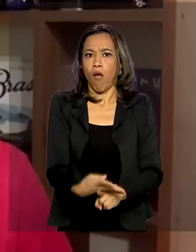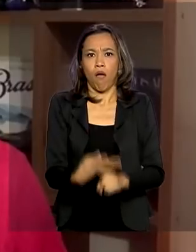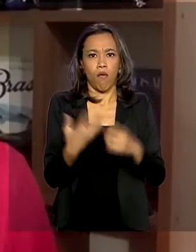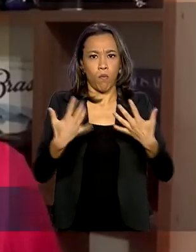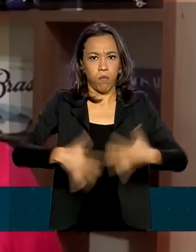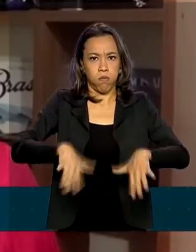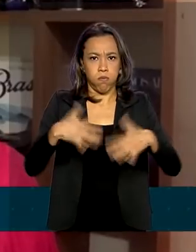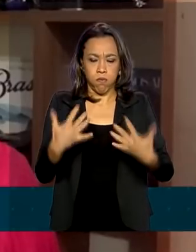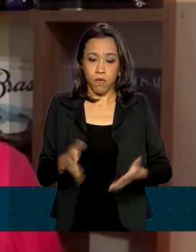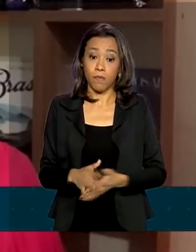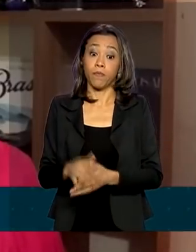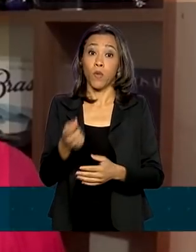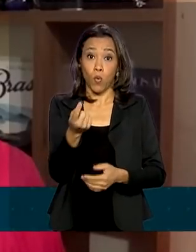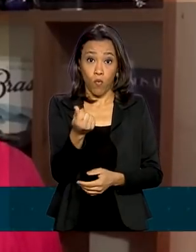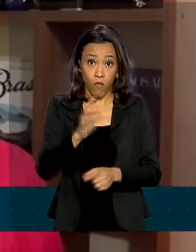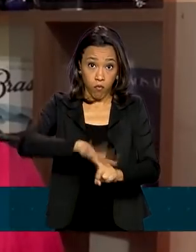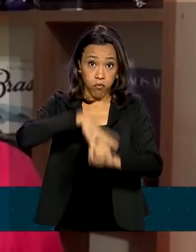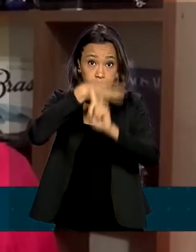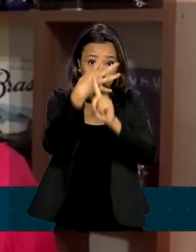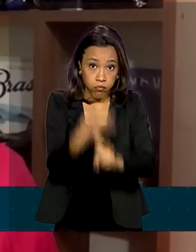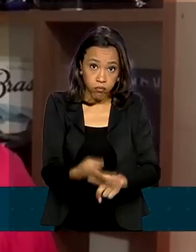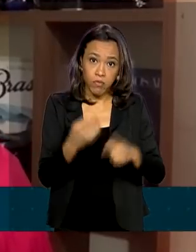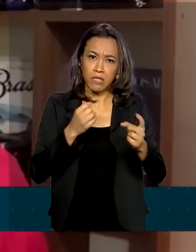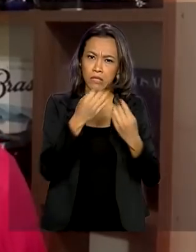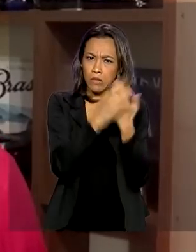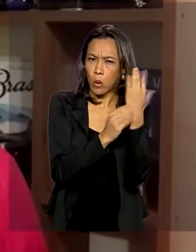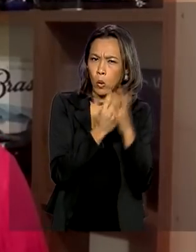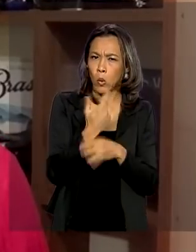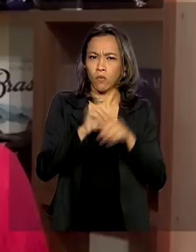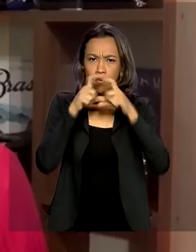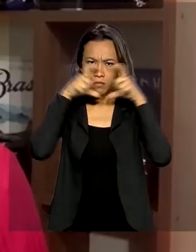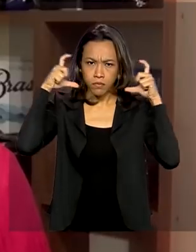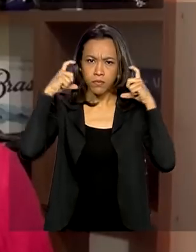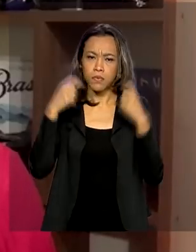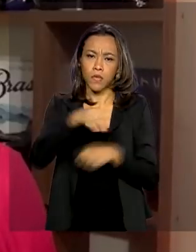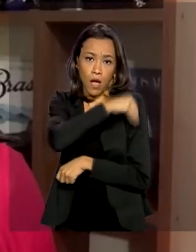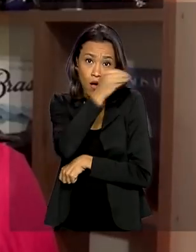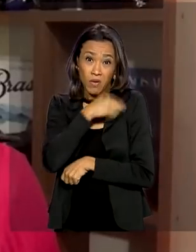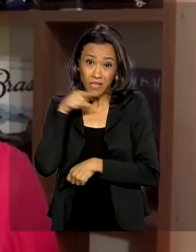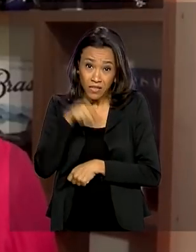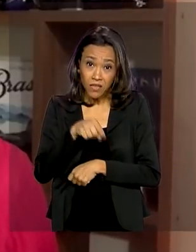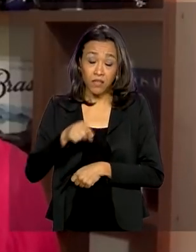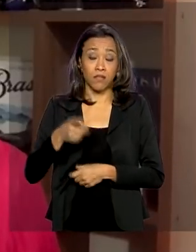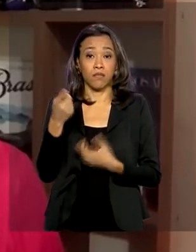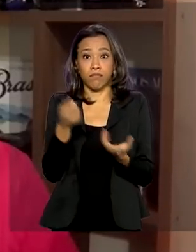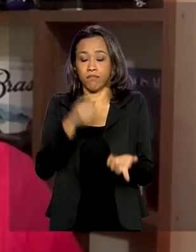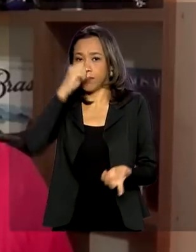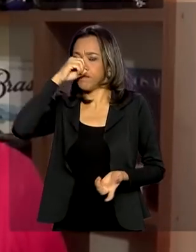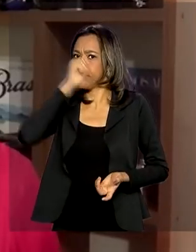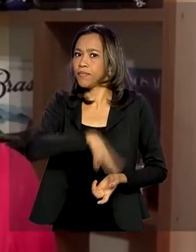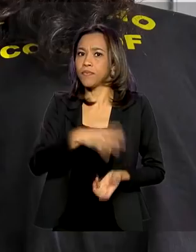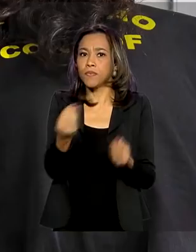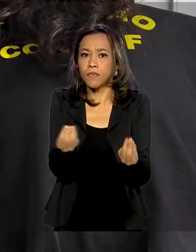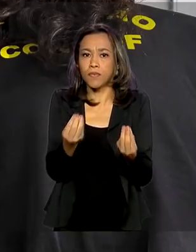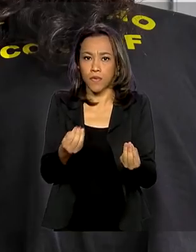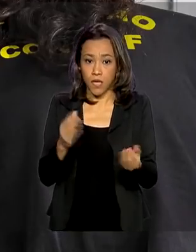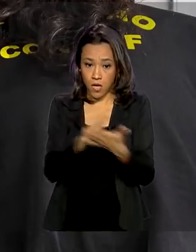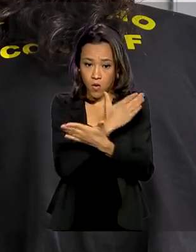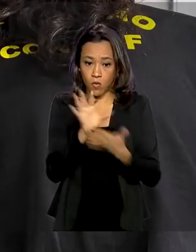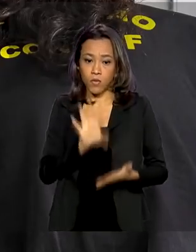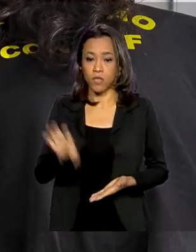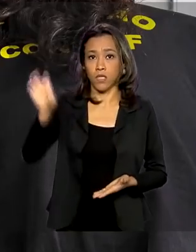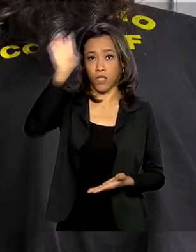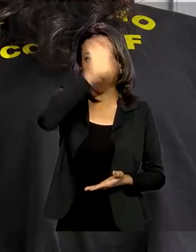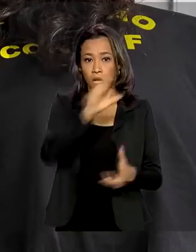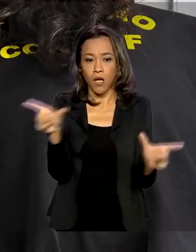aumento abusivo no preço de produtos é uma infração ao Código de Defesa do Consumidor. Em alguns estados, o PROCON tem